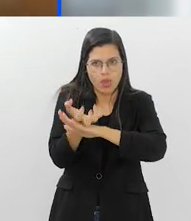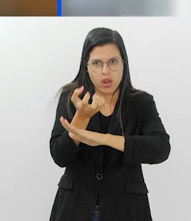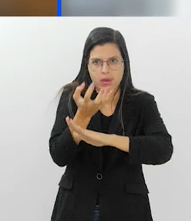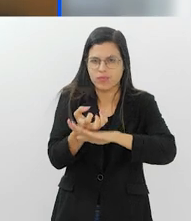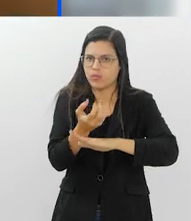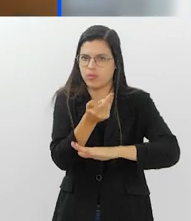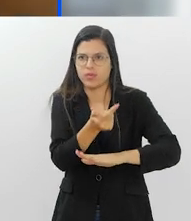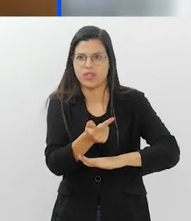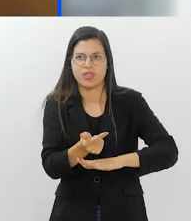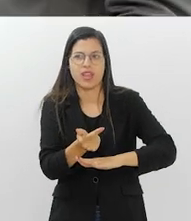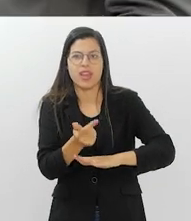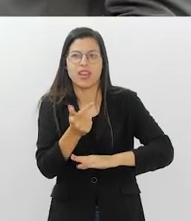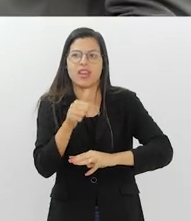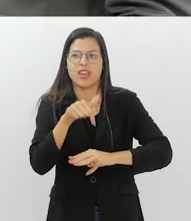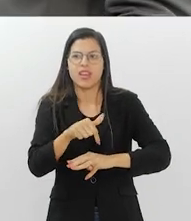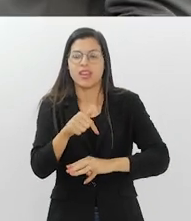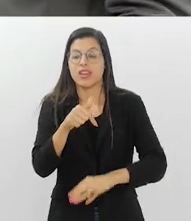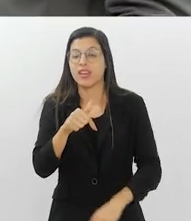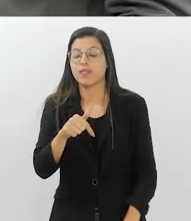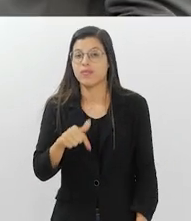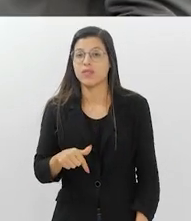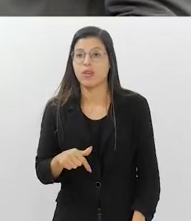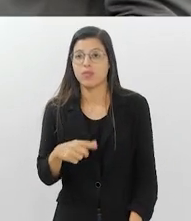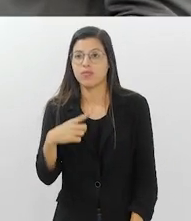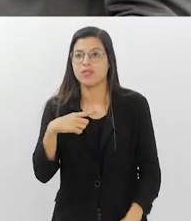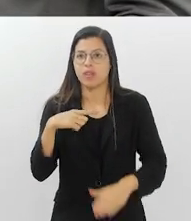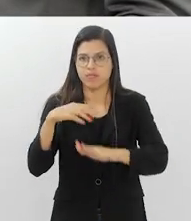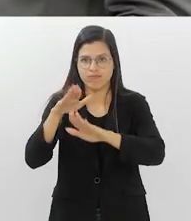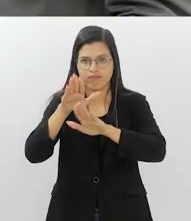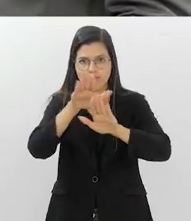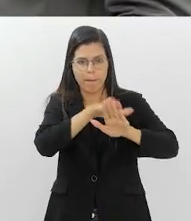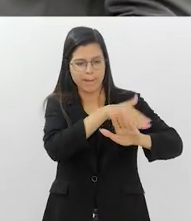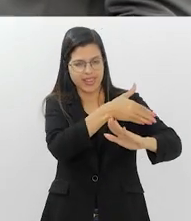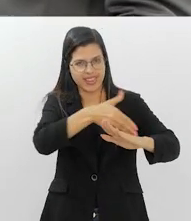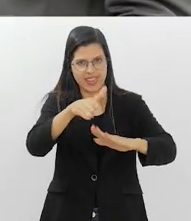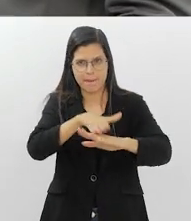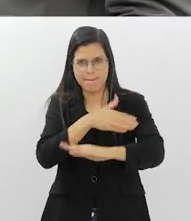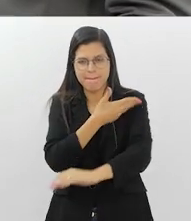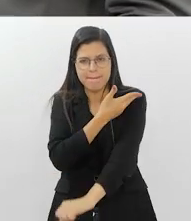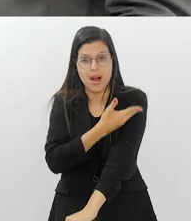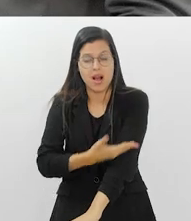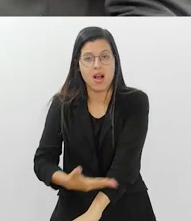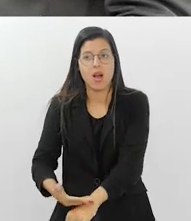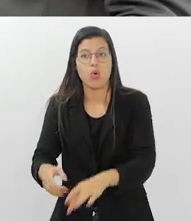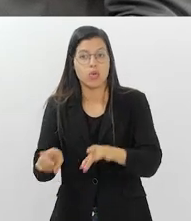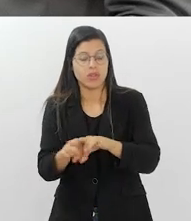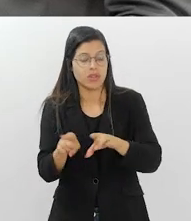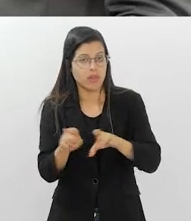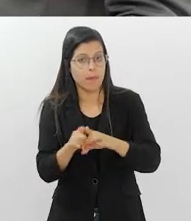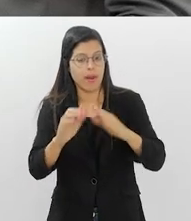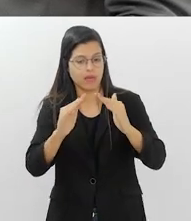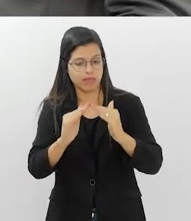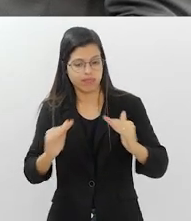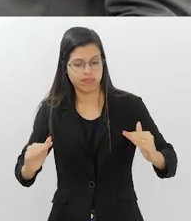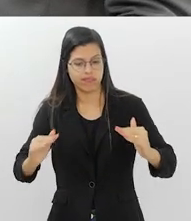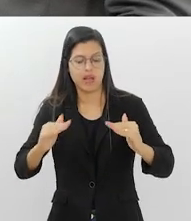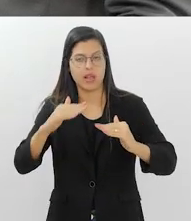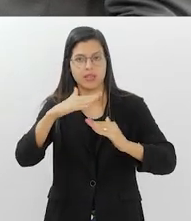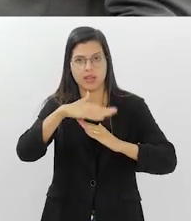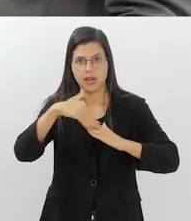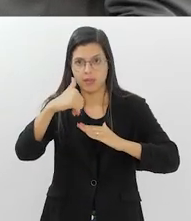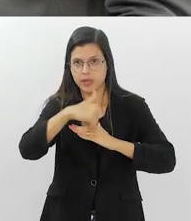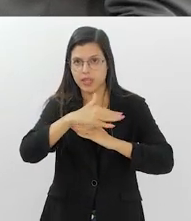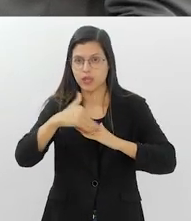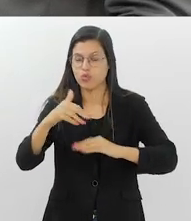fica com um efeito estufa dentro da casa. Então, a pintura de telhados brancos, telhados verdes também é uma boa opção.